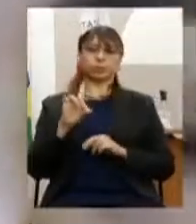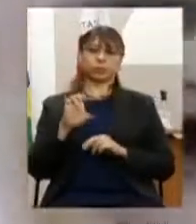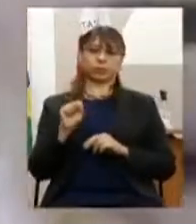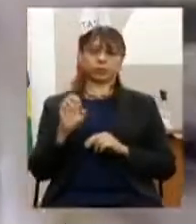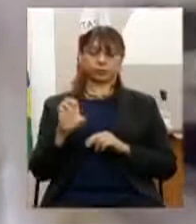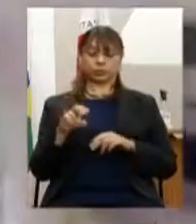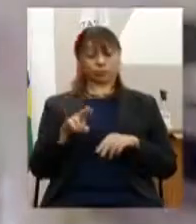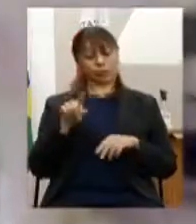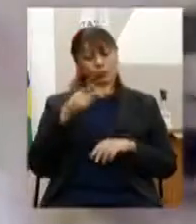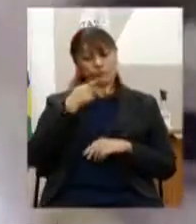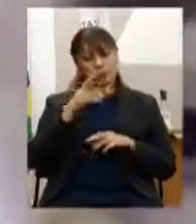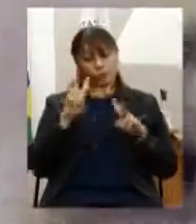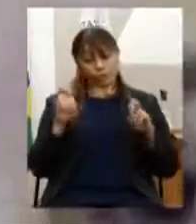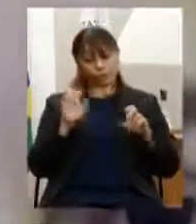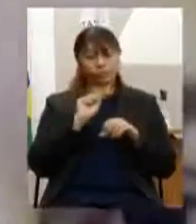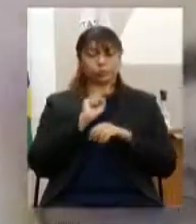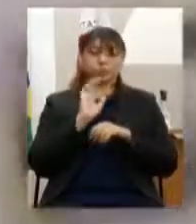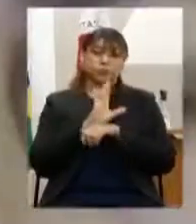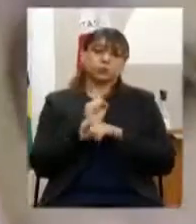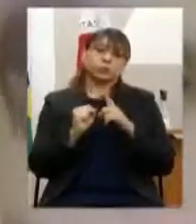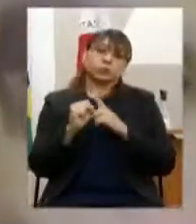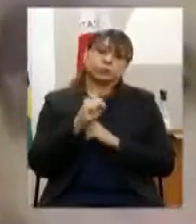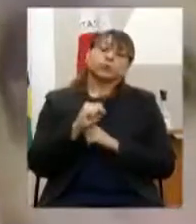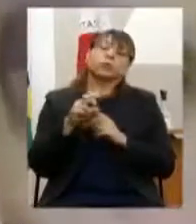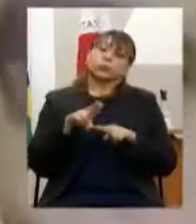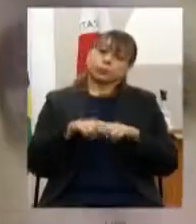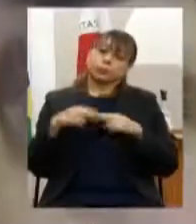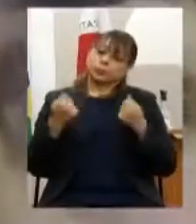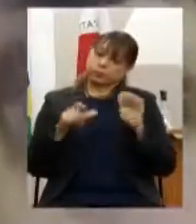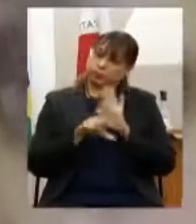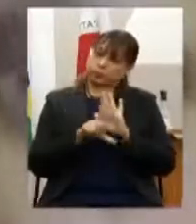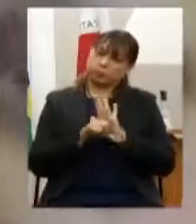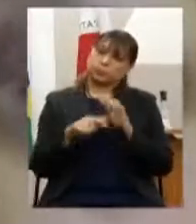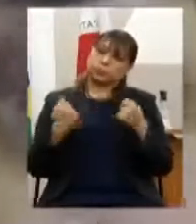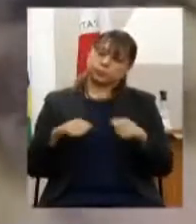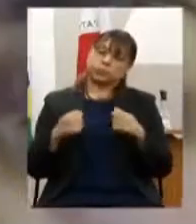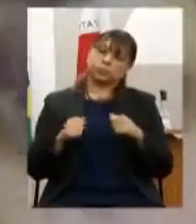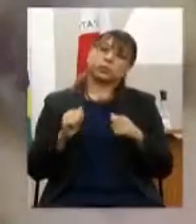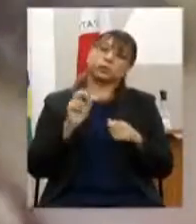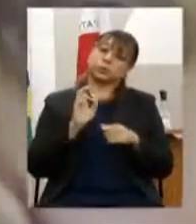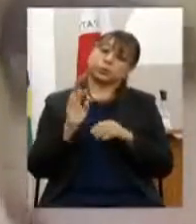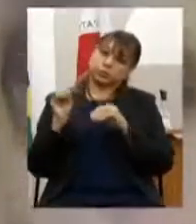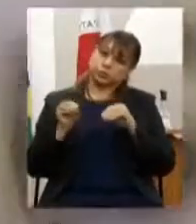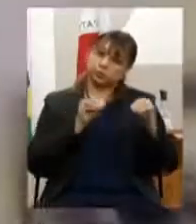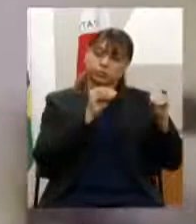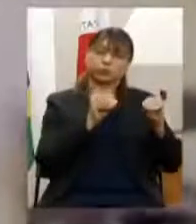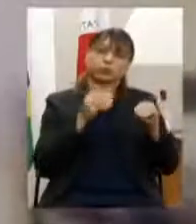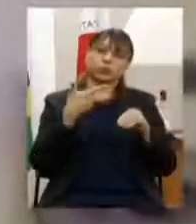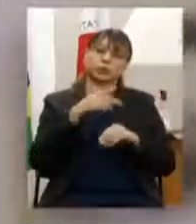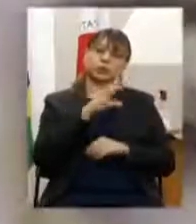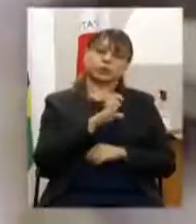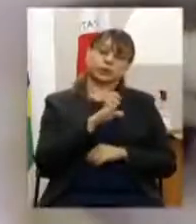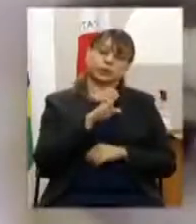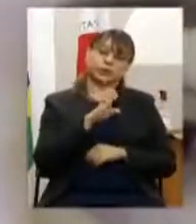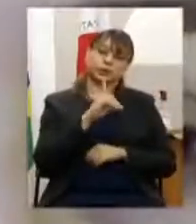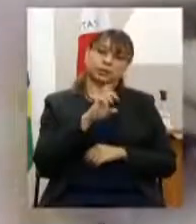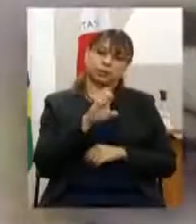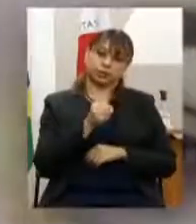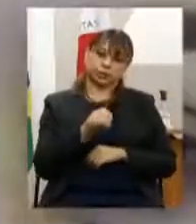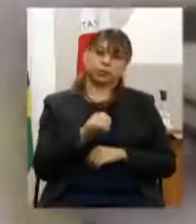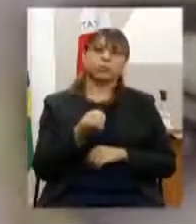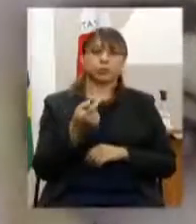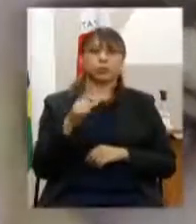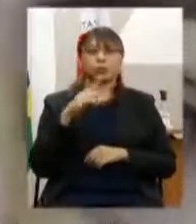de assistência social por lei elas devem ser incluídas na unidade orçamentária FEIAS. Esse é o relato,